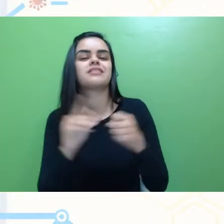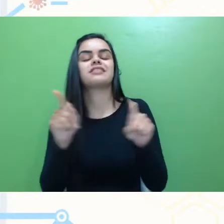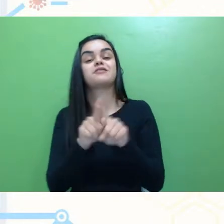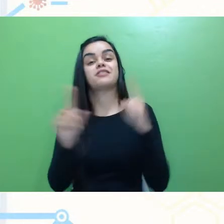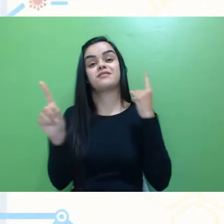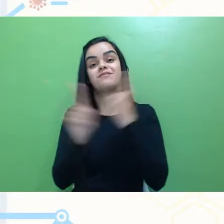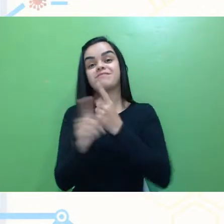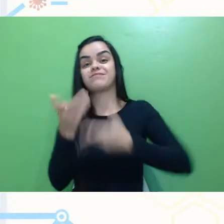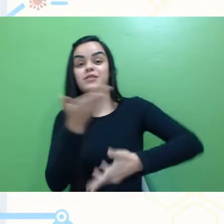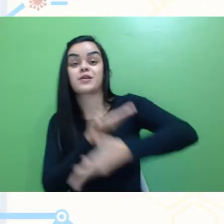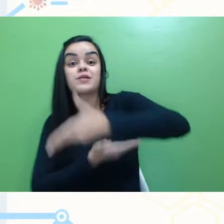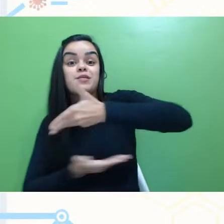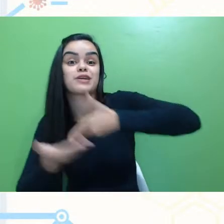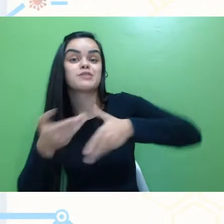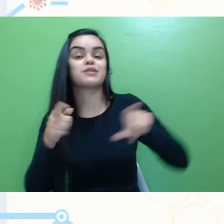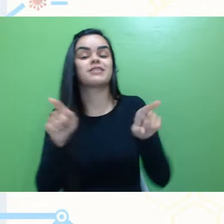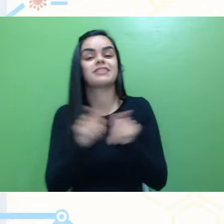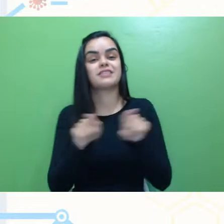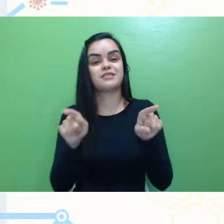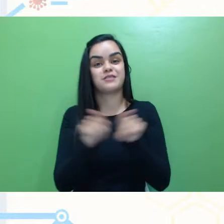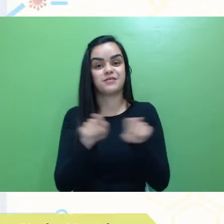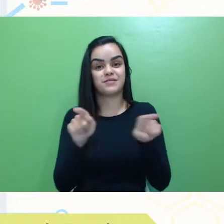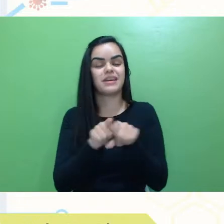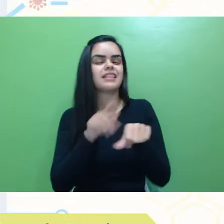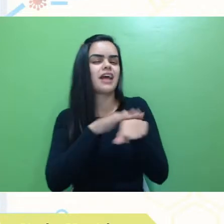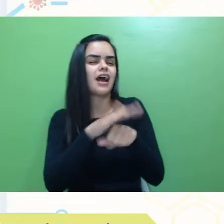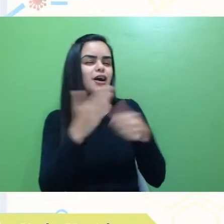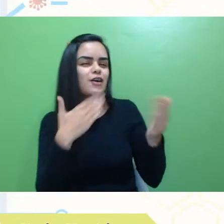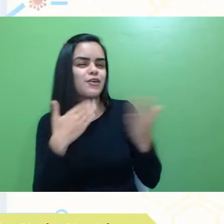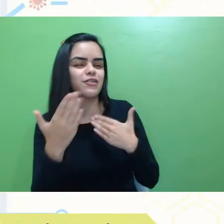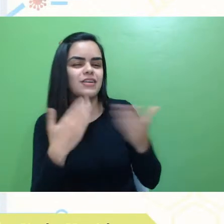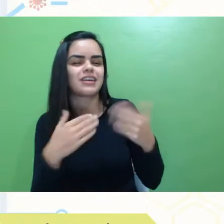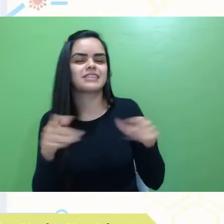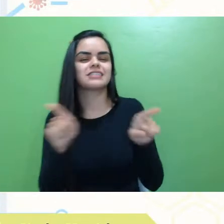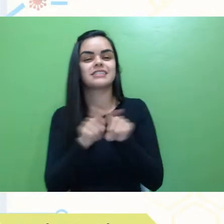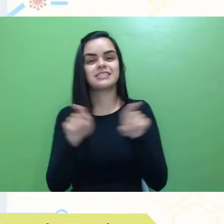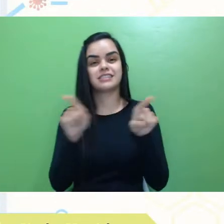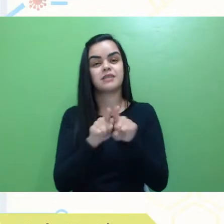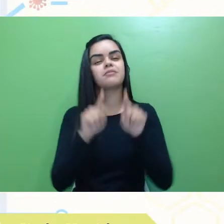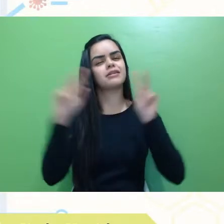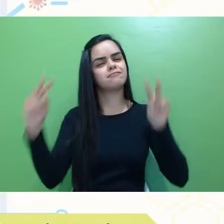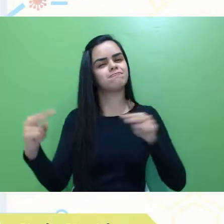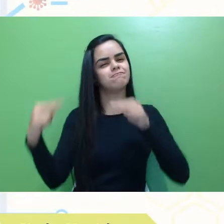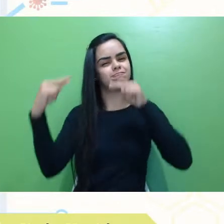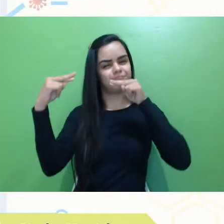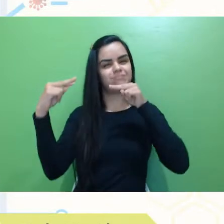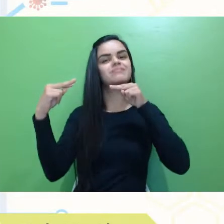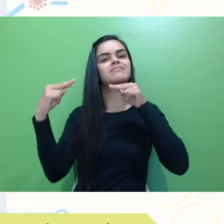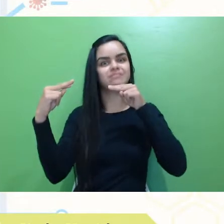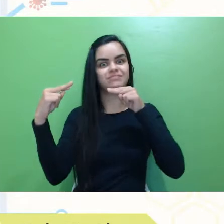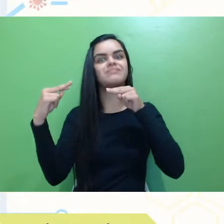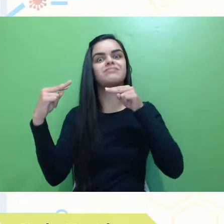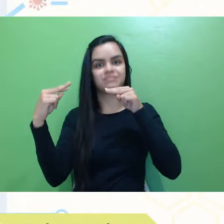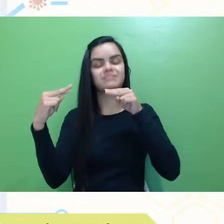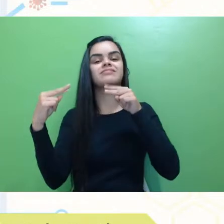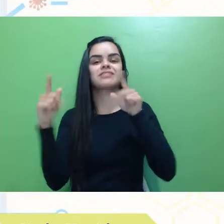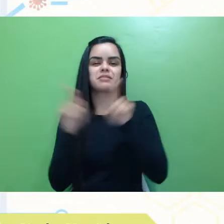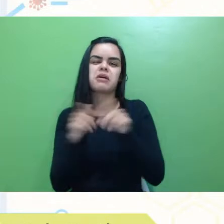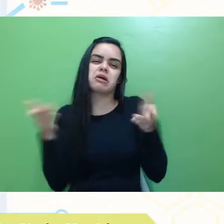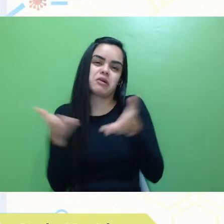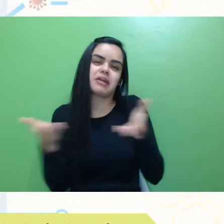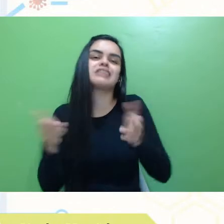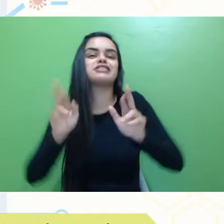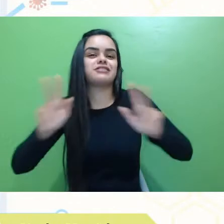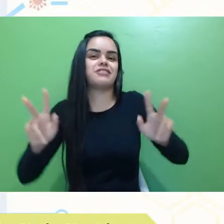compartilhamento, da conversa, né, do olho no olho, mesmo que seja aqui, olho na